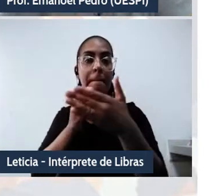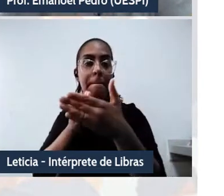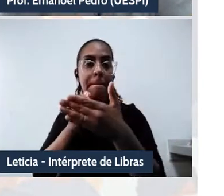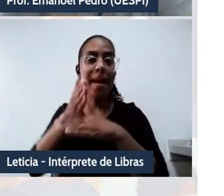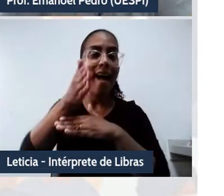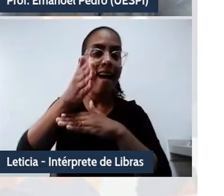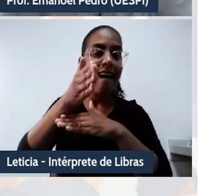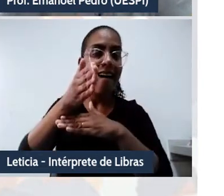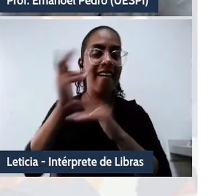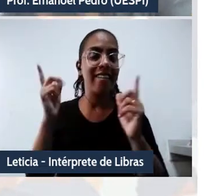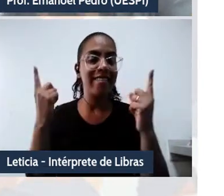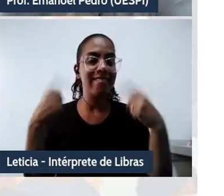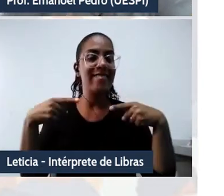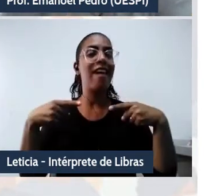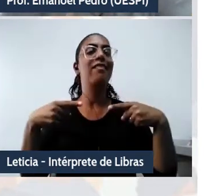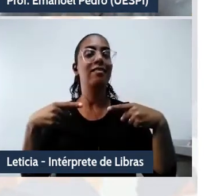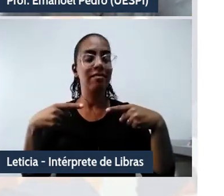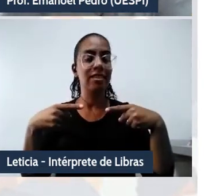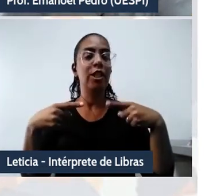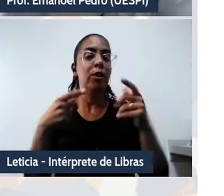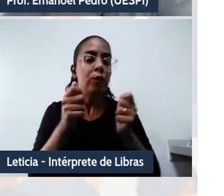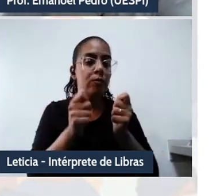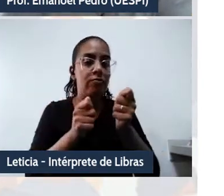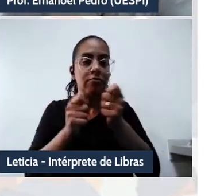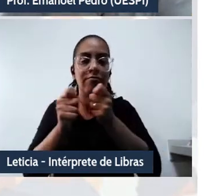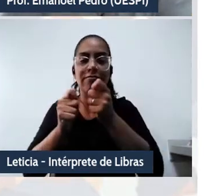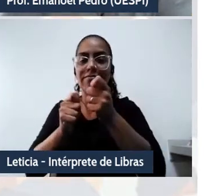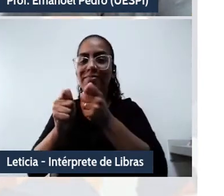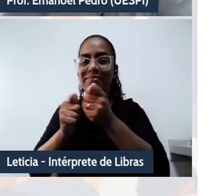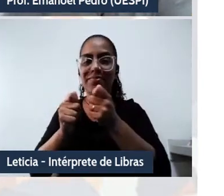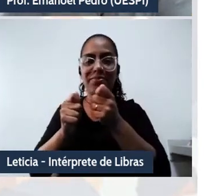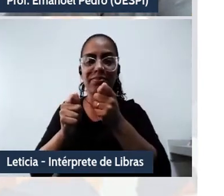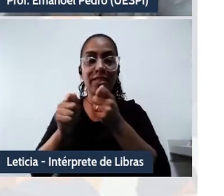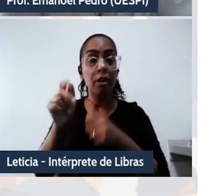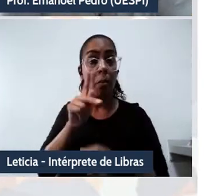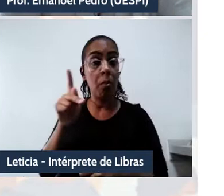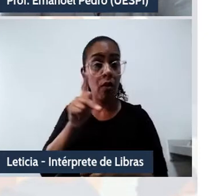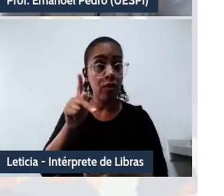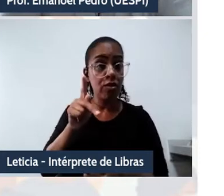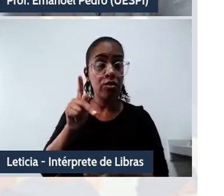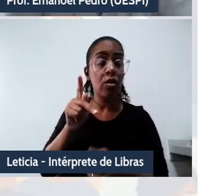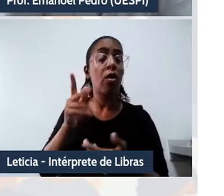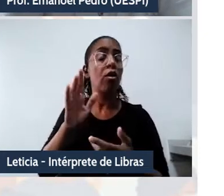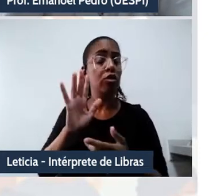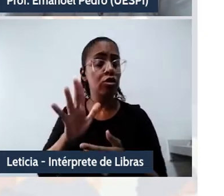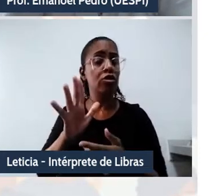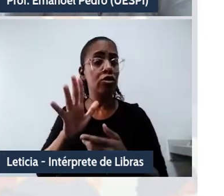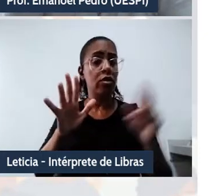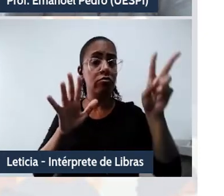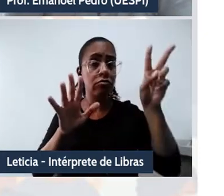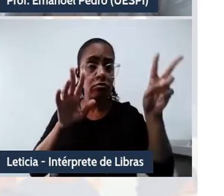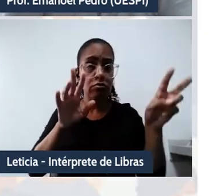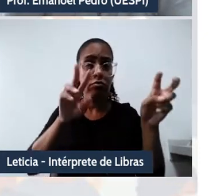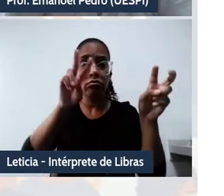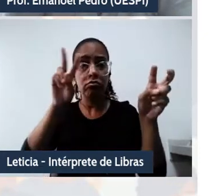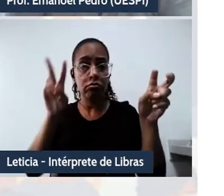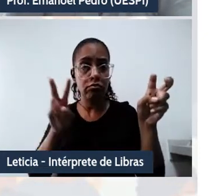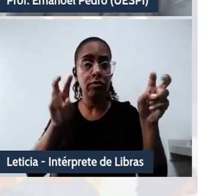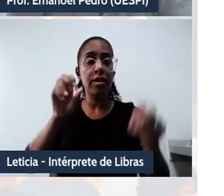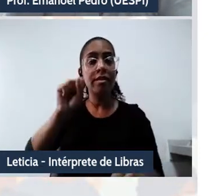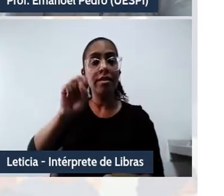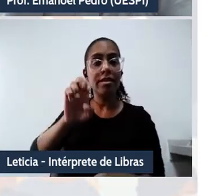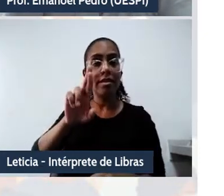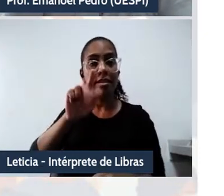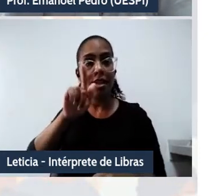desafio ao controle. Como o próprio professor Sérgio Amadeu destaca, abre aspas, essas estruturas algoritmas